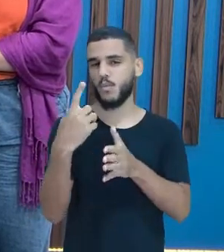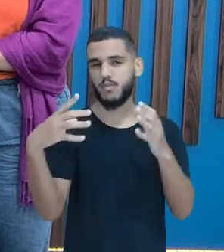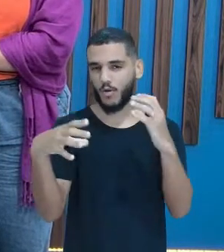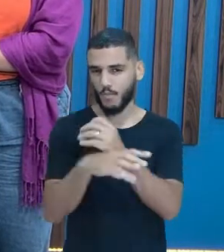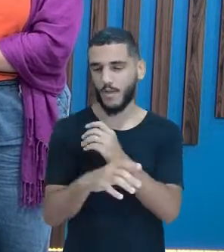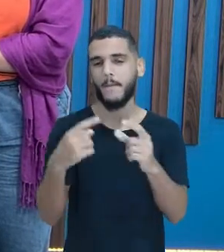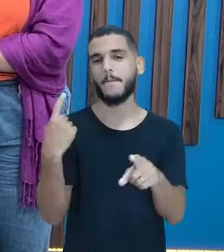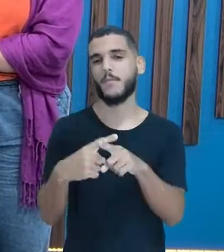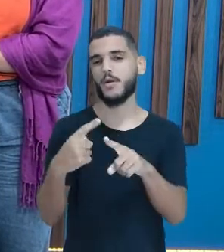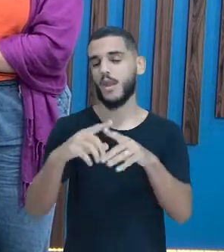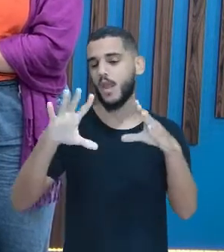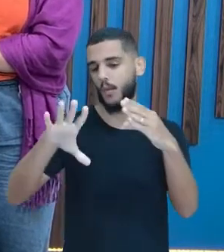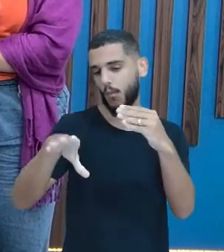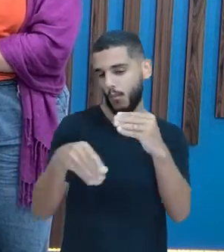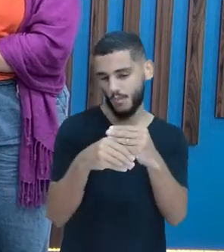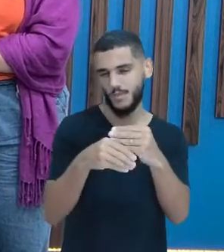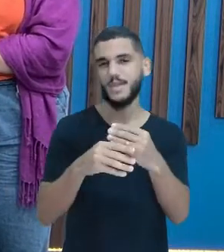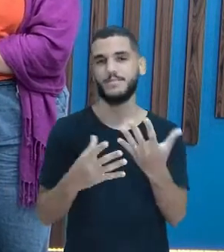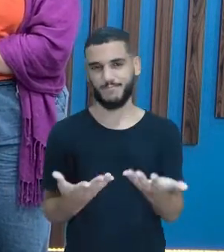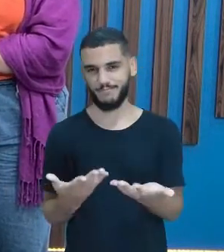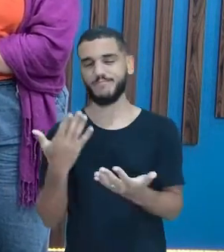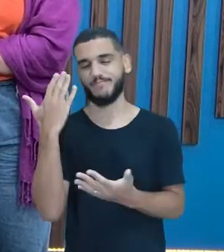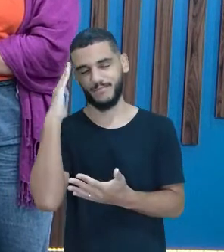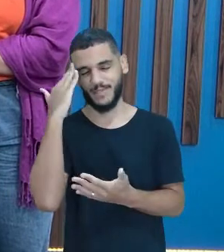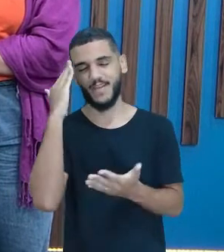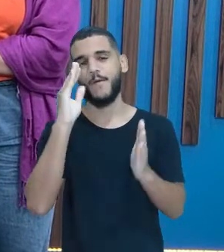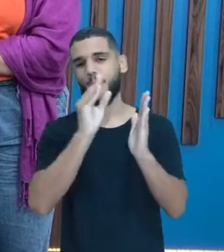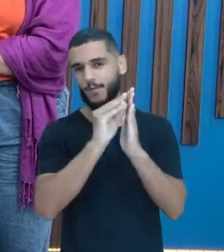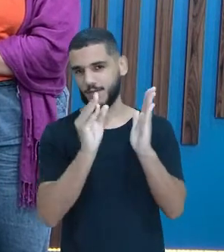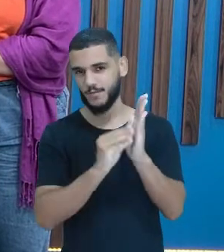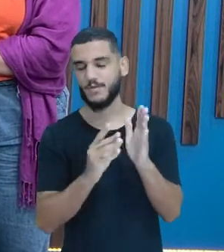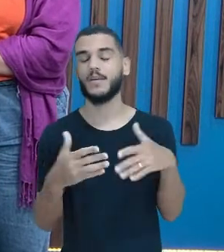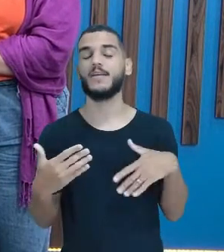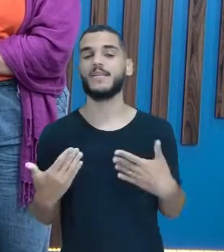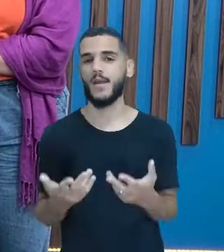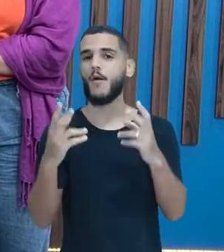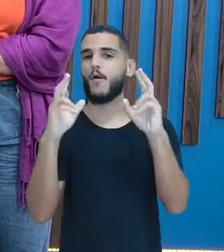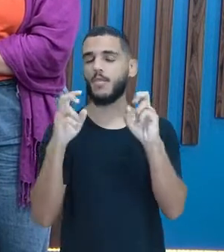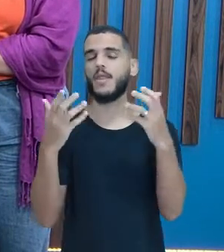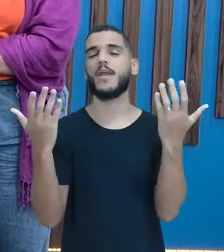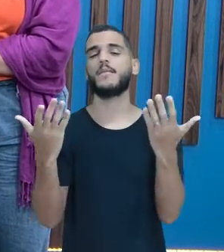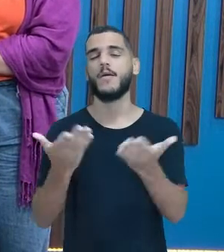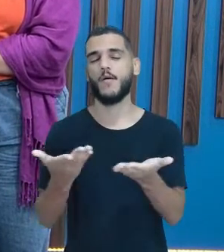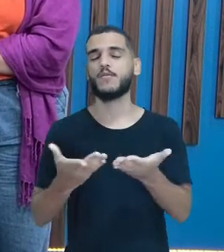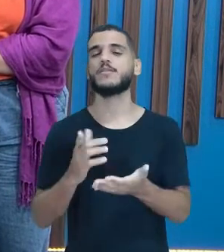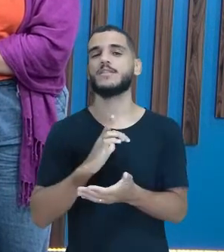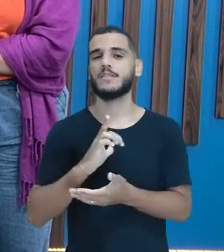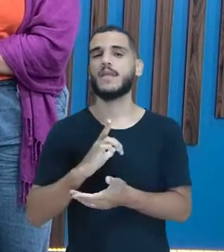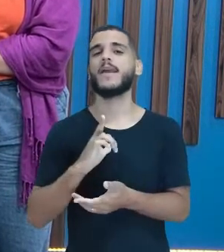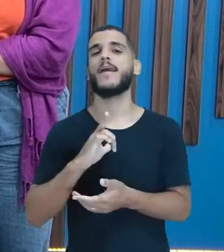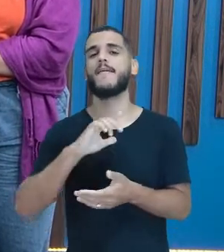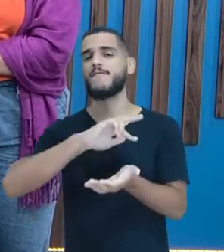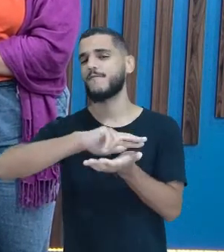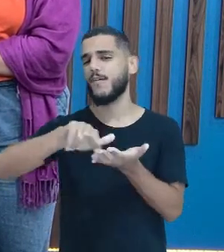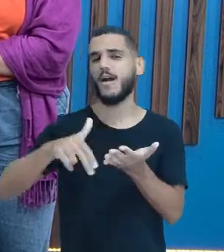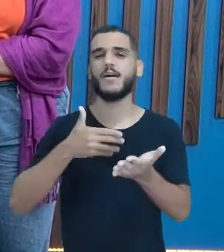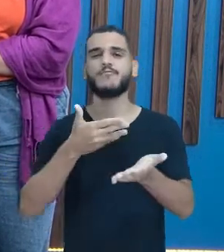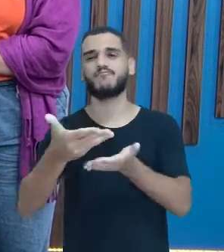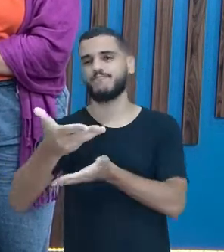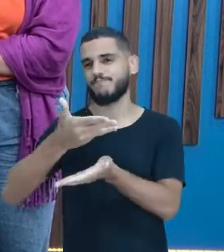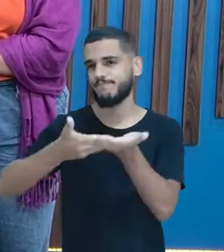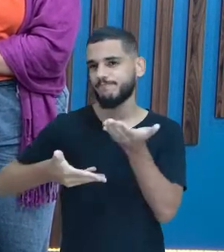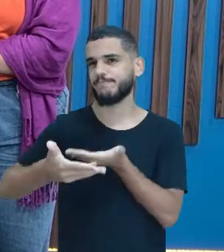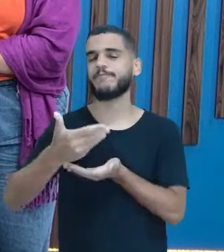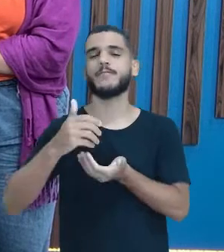justamente por isso, para completar os entendimentos desse assunto que a gente vai trazendo abordagens, conversas